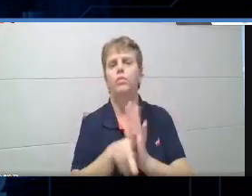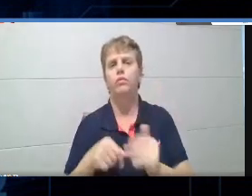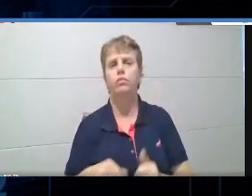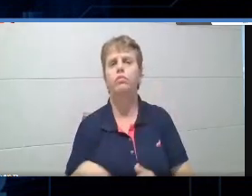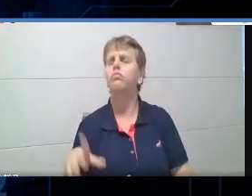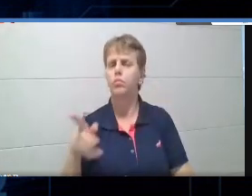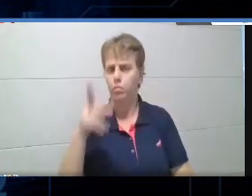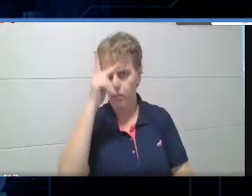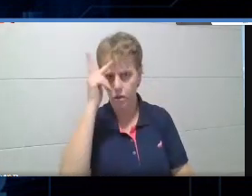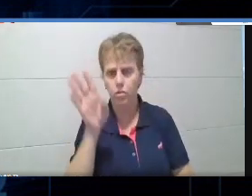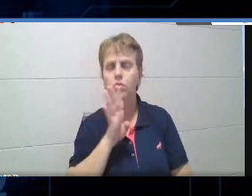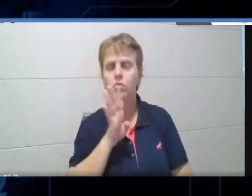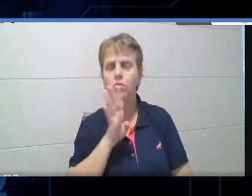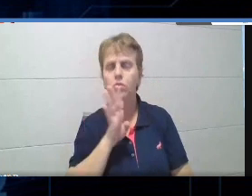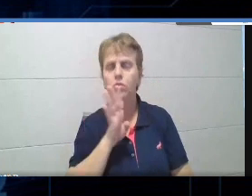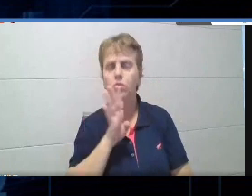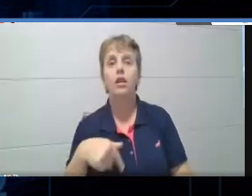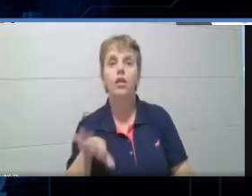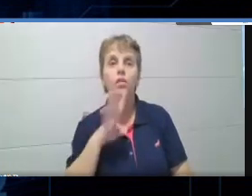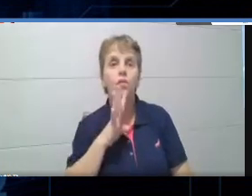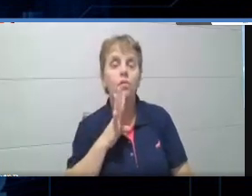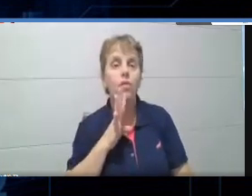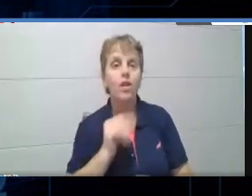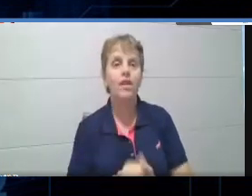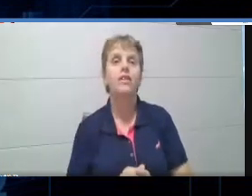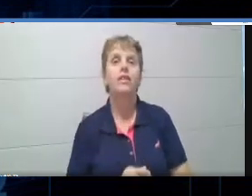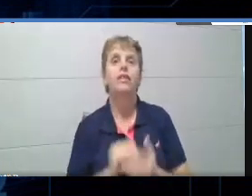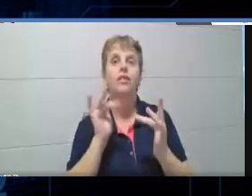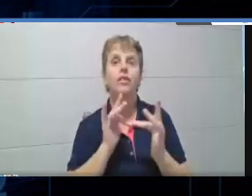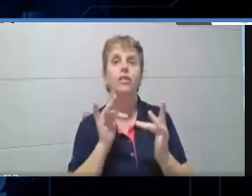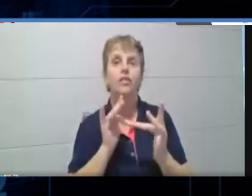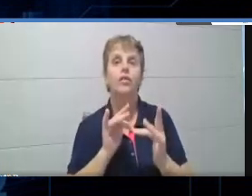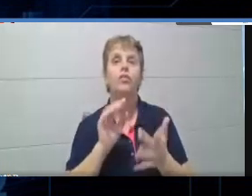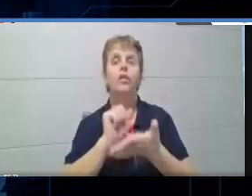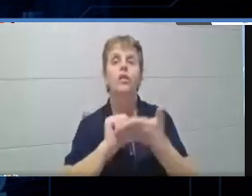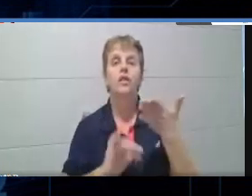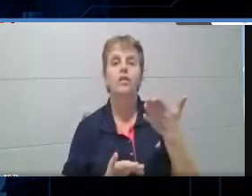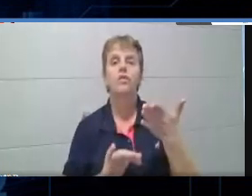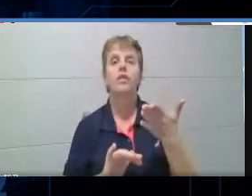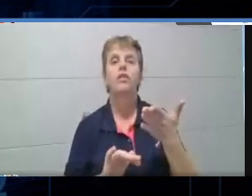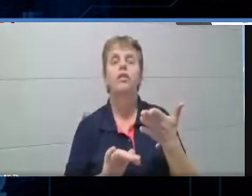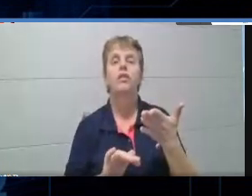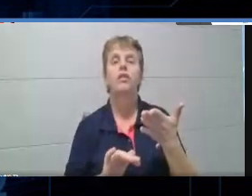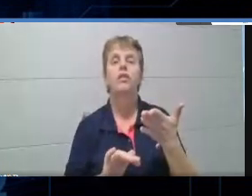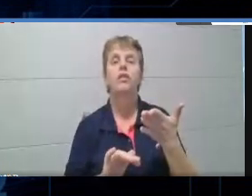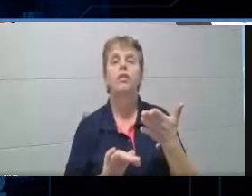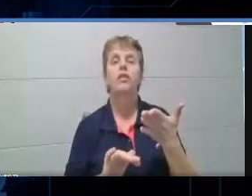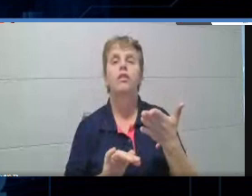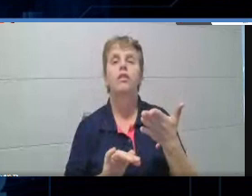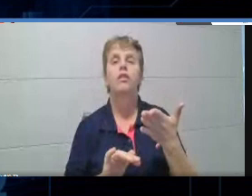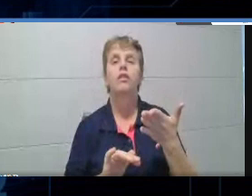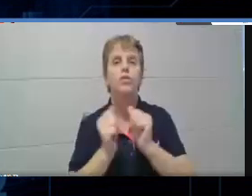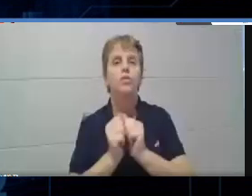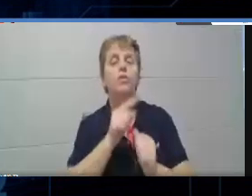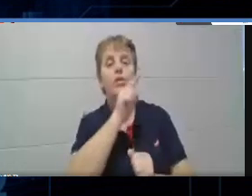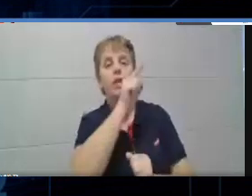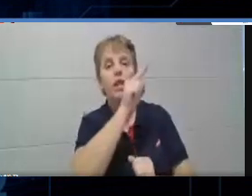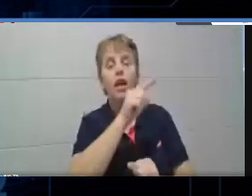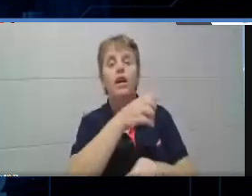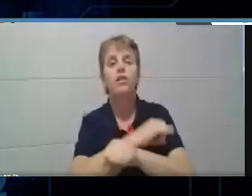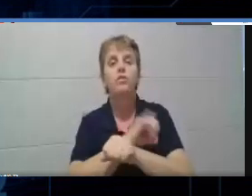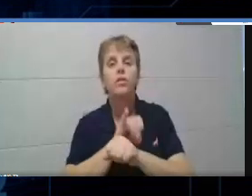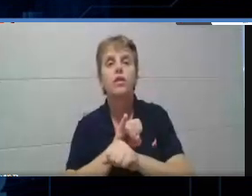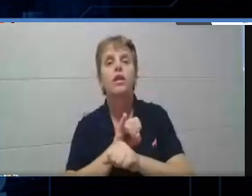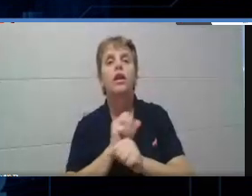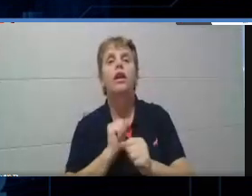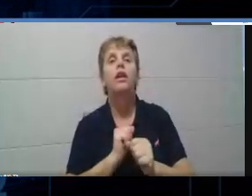dele? Eu conheci o José Moran pessoalmente numa atividade que a gente fez lá no Senai de Florianópolis, no nosso